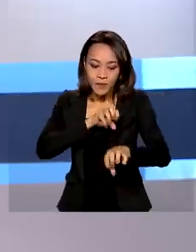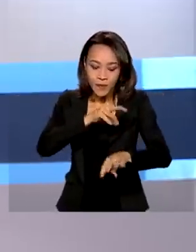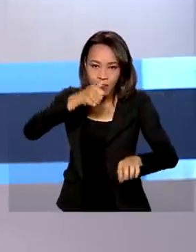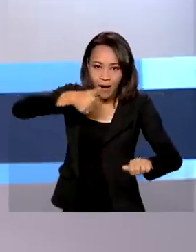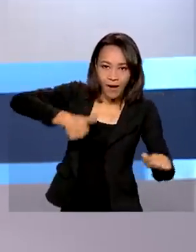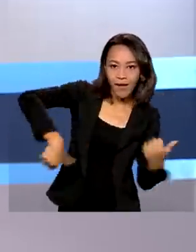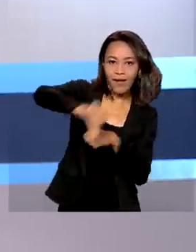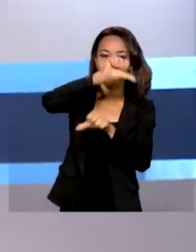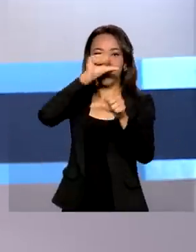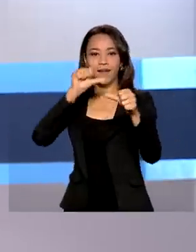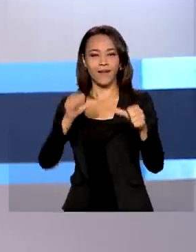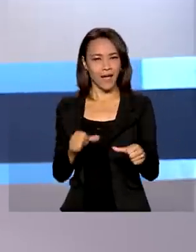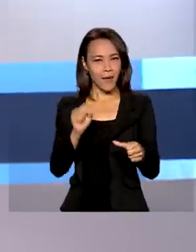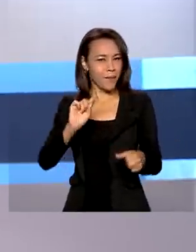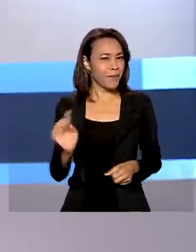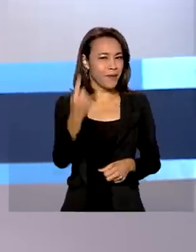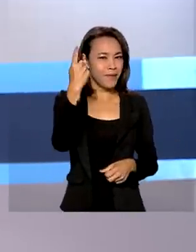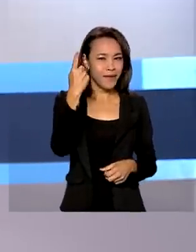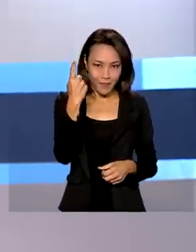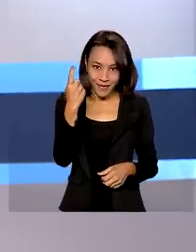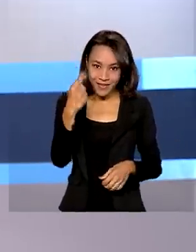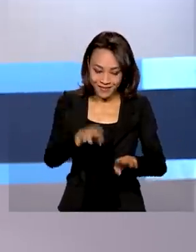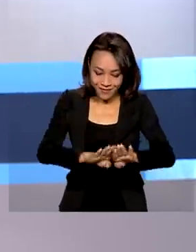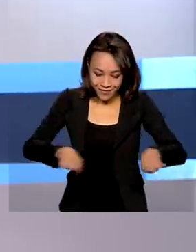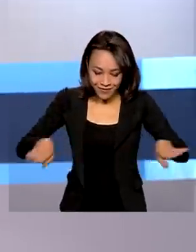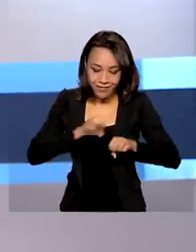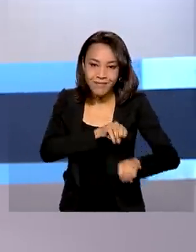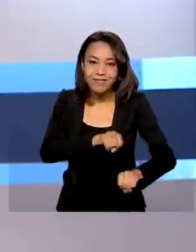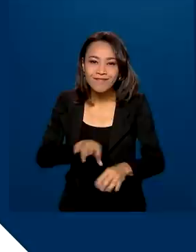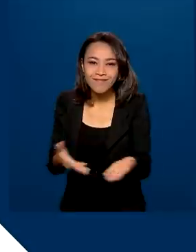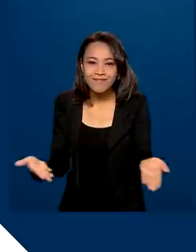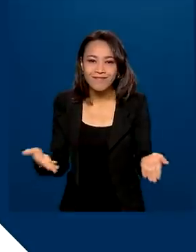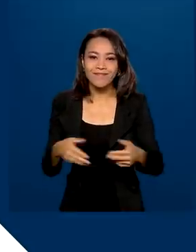E o primeiro degrau do ensinamento é a educação infantil.